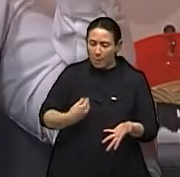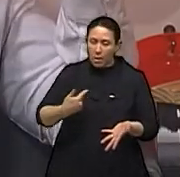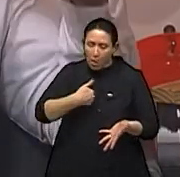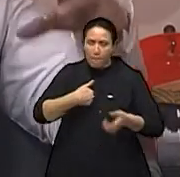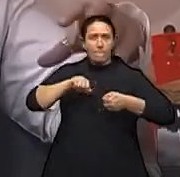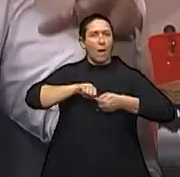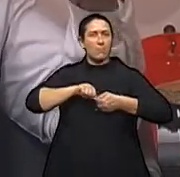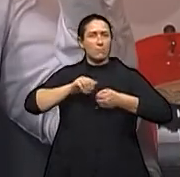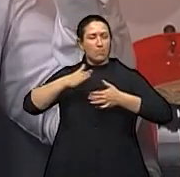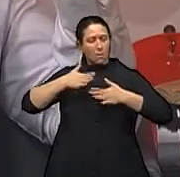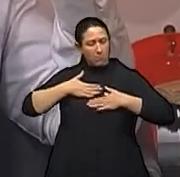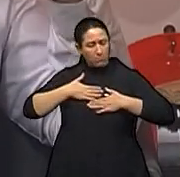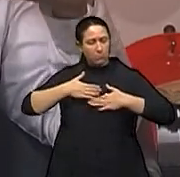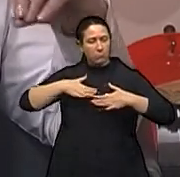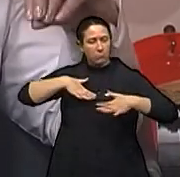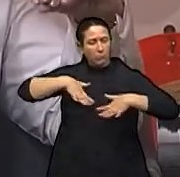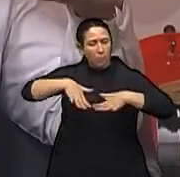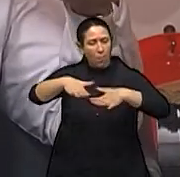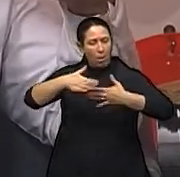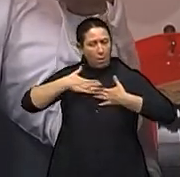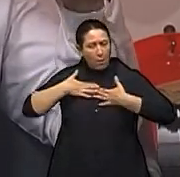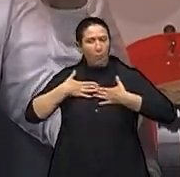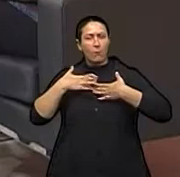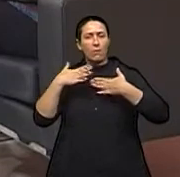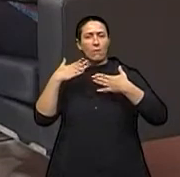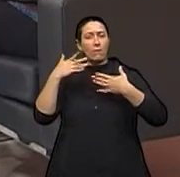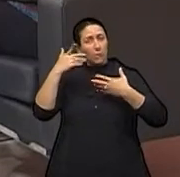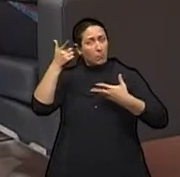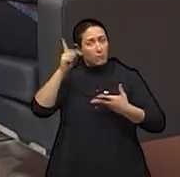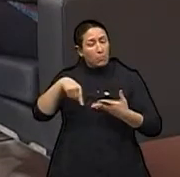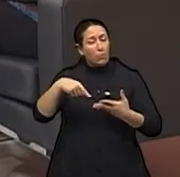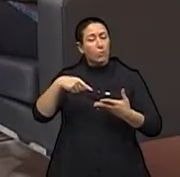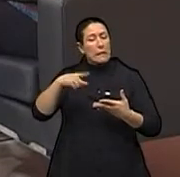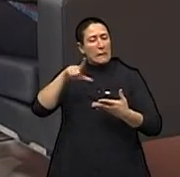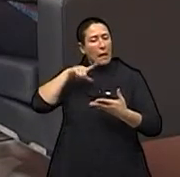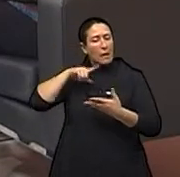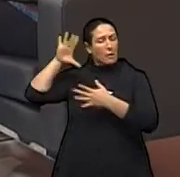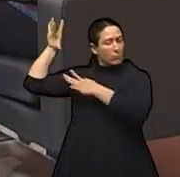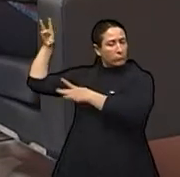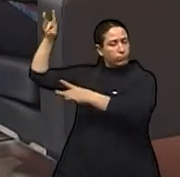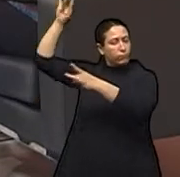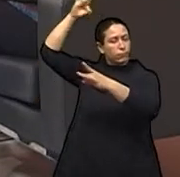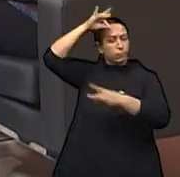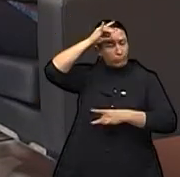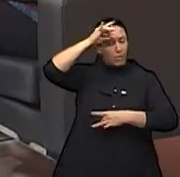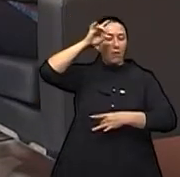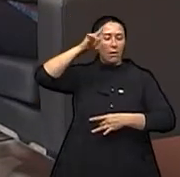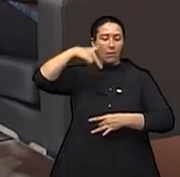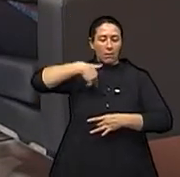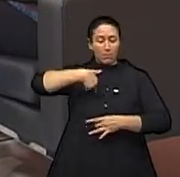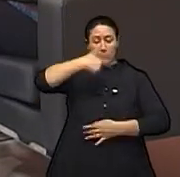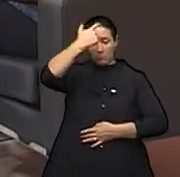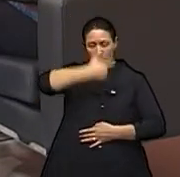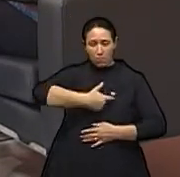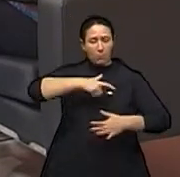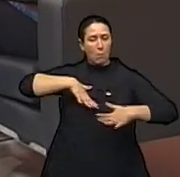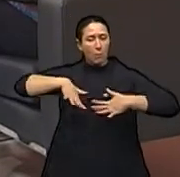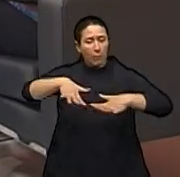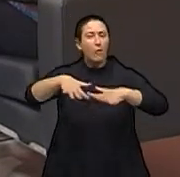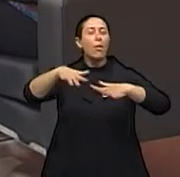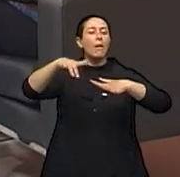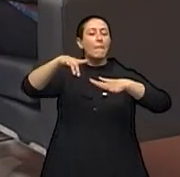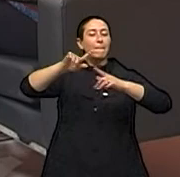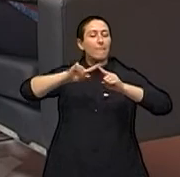nós somos espíritos encarnados, mas esse não é